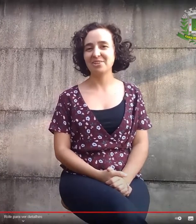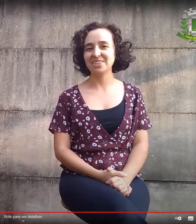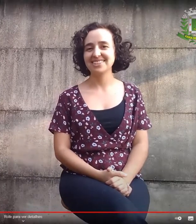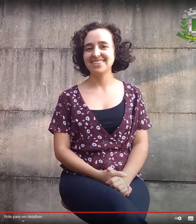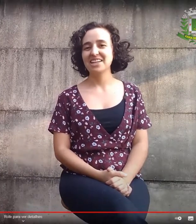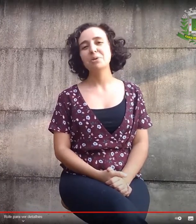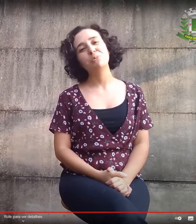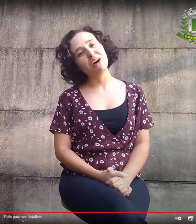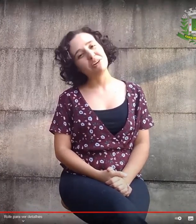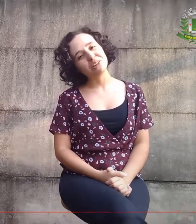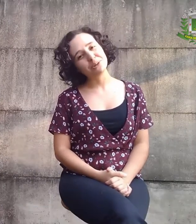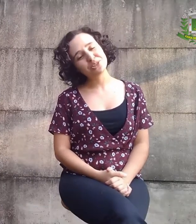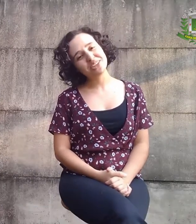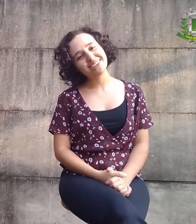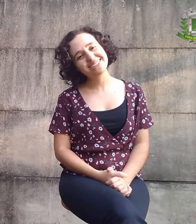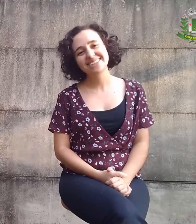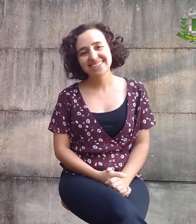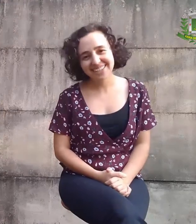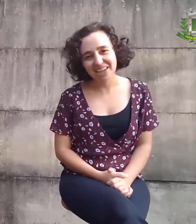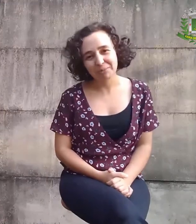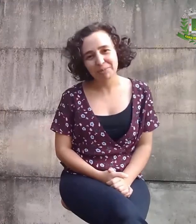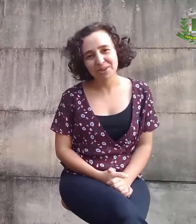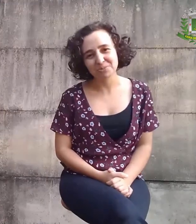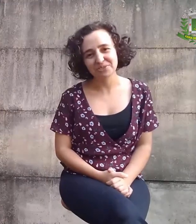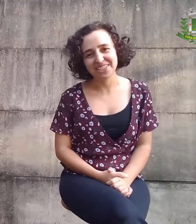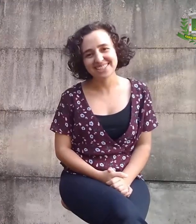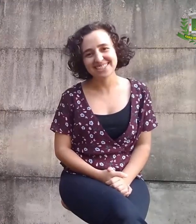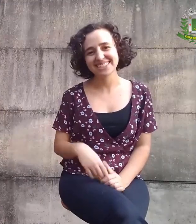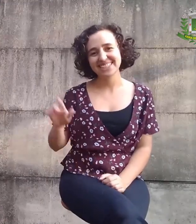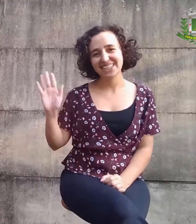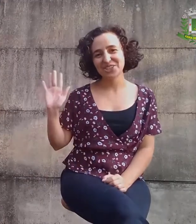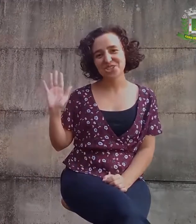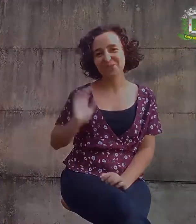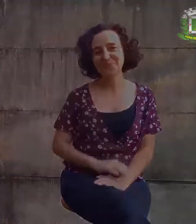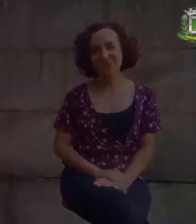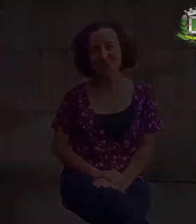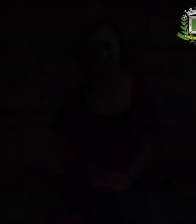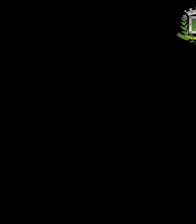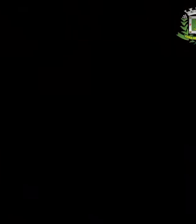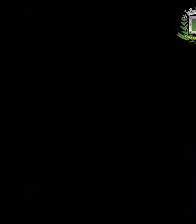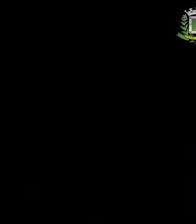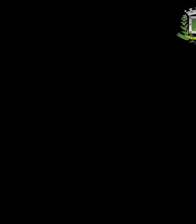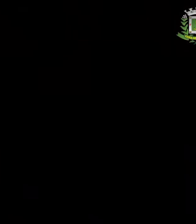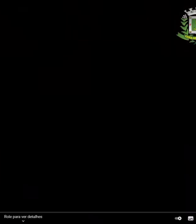longo dessa aula. Boa aula para vocês e até uma próxima vez. Tchau.